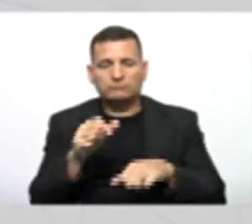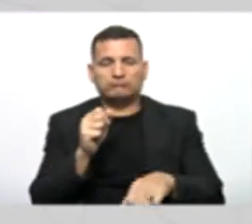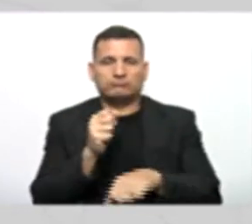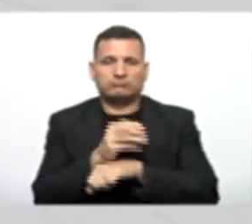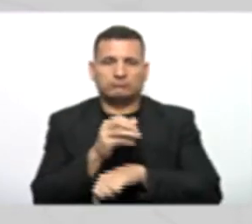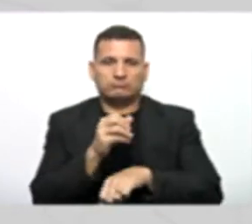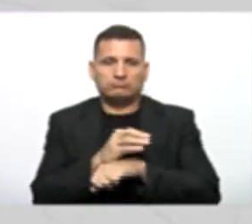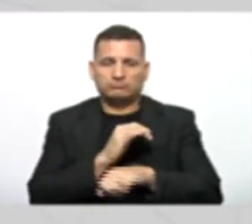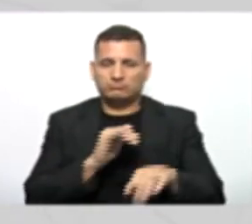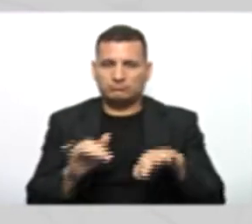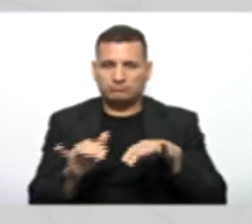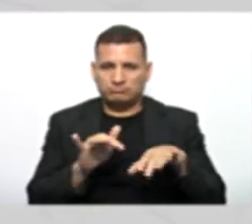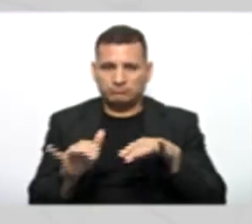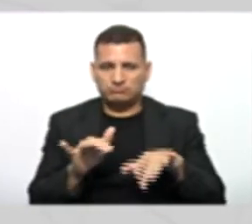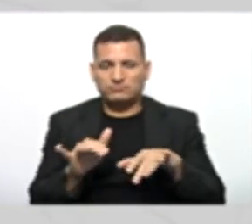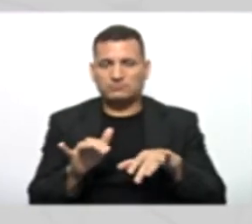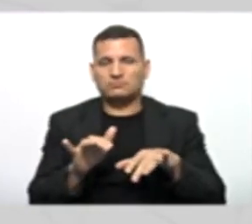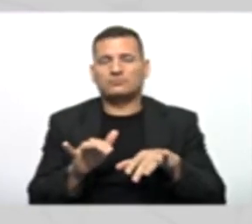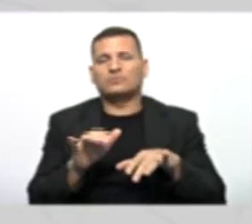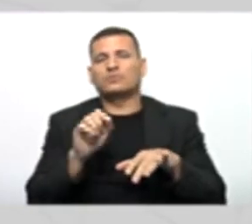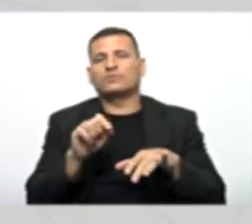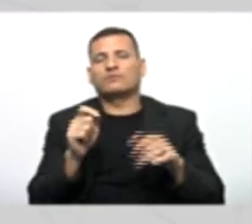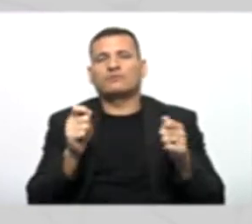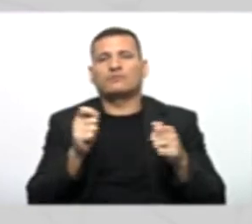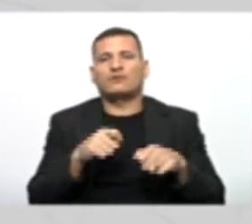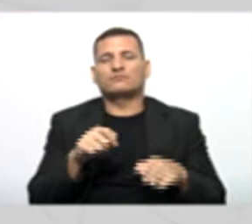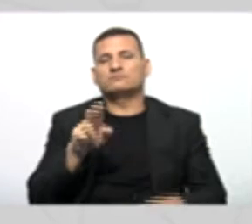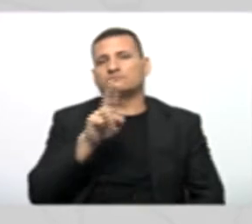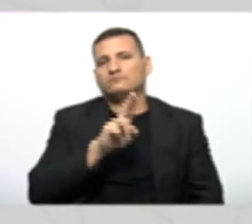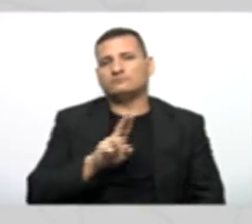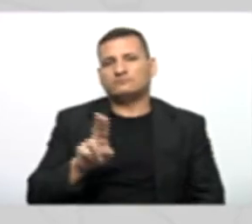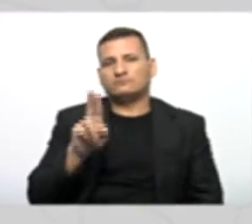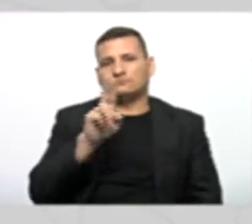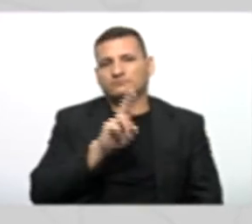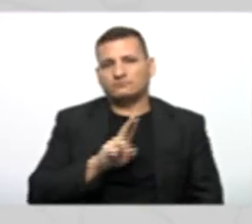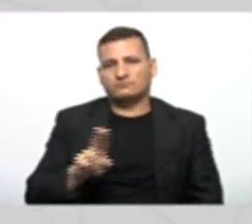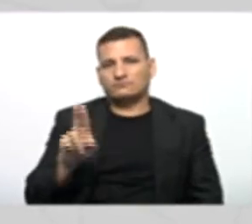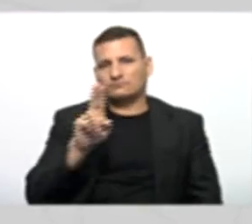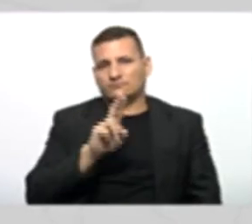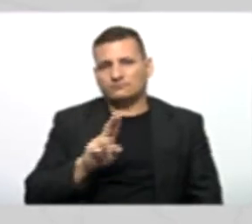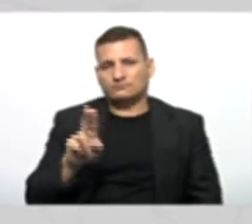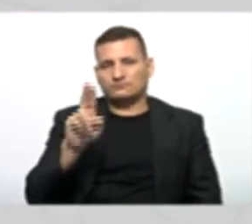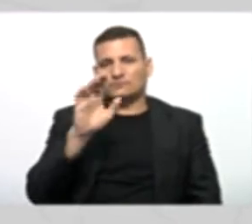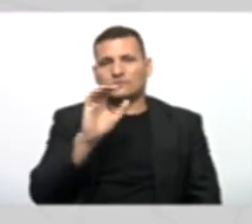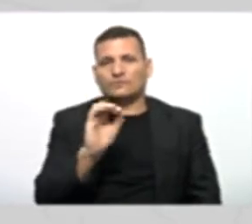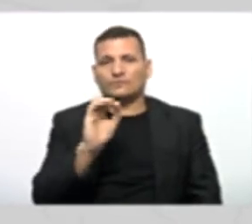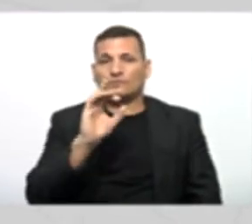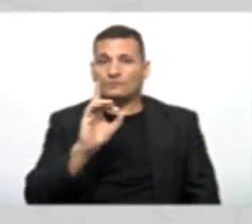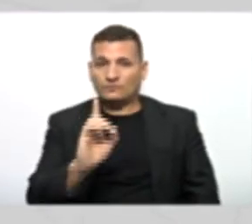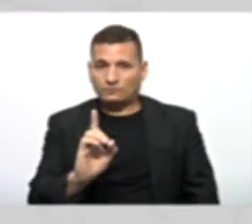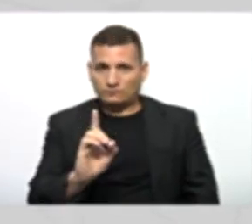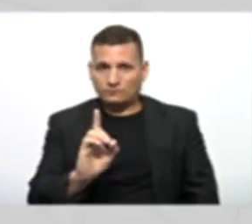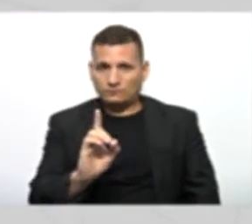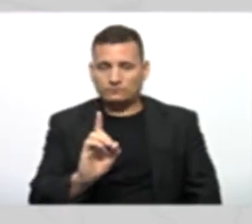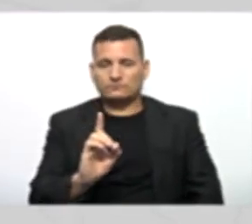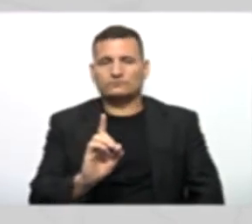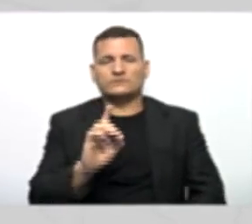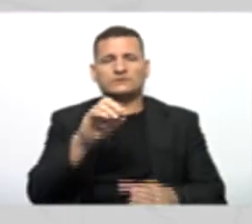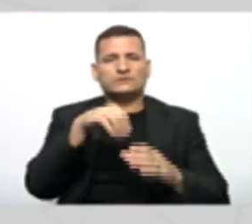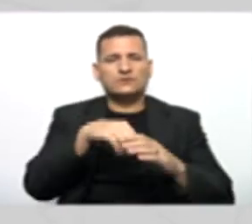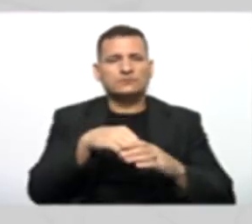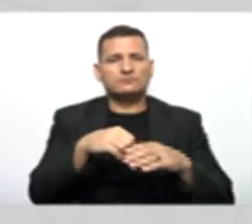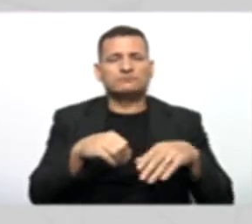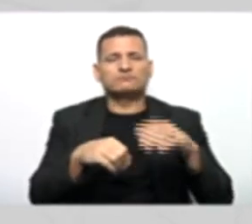vantagem. A reutilização de código, ou seja, reaproveitar algum código já existente em seu programa.